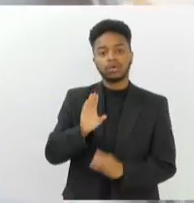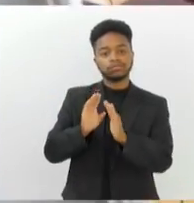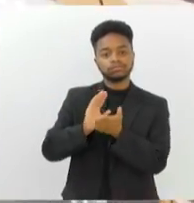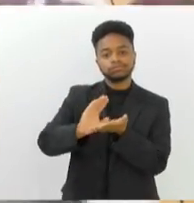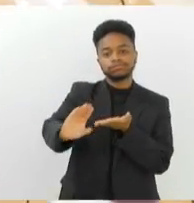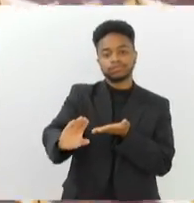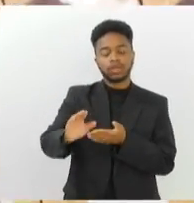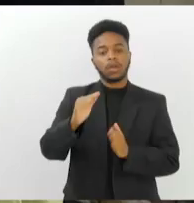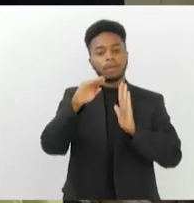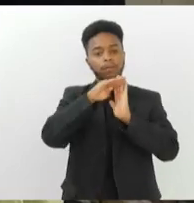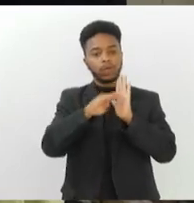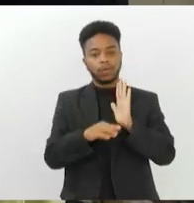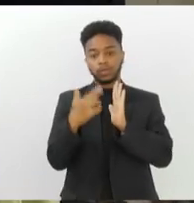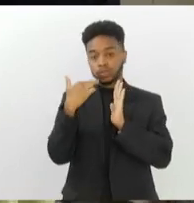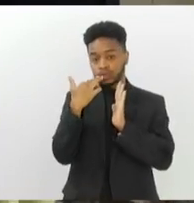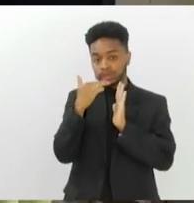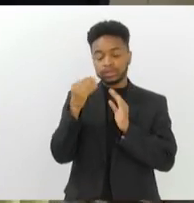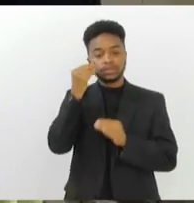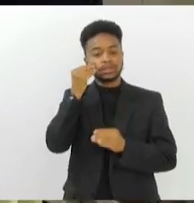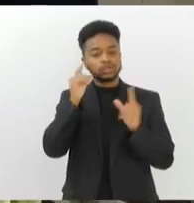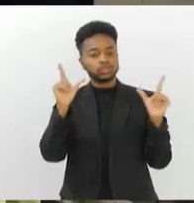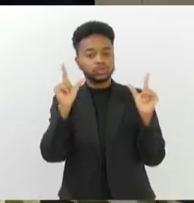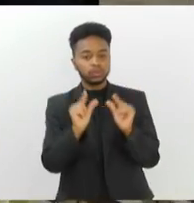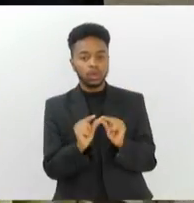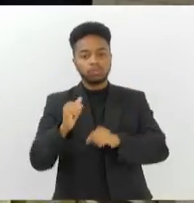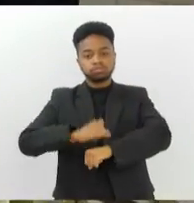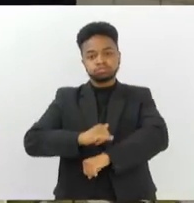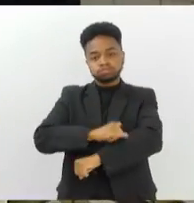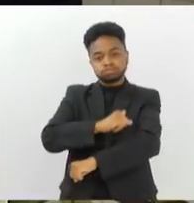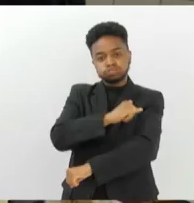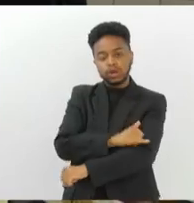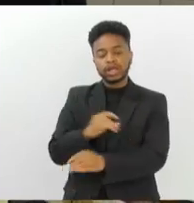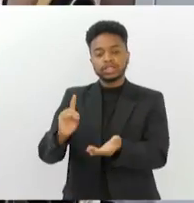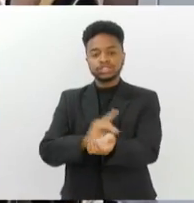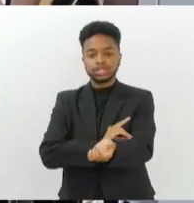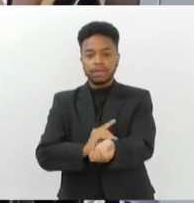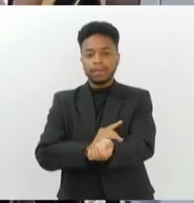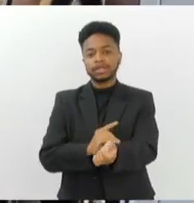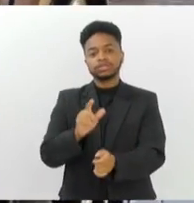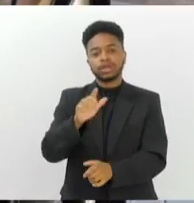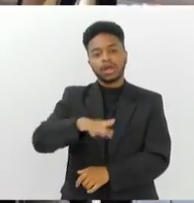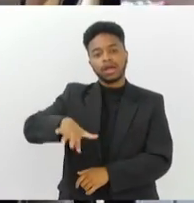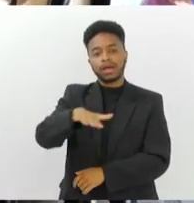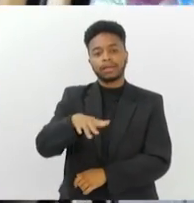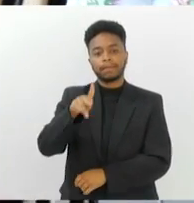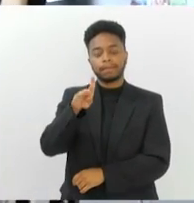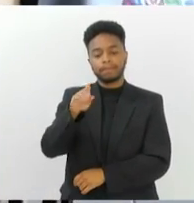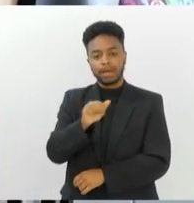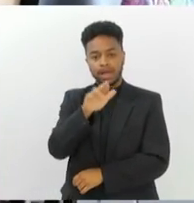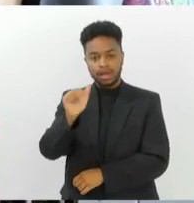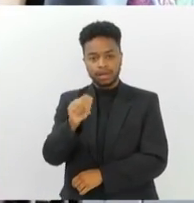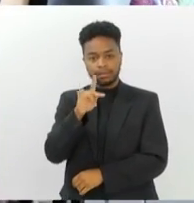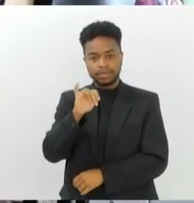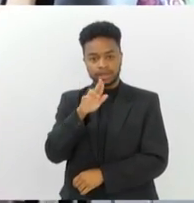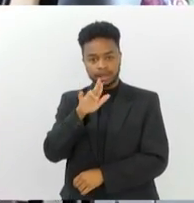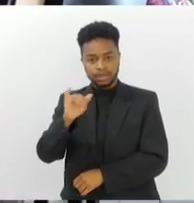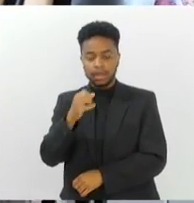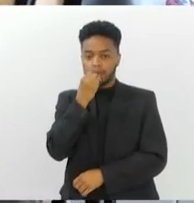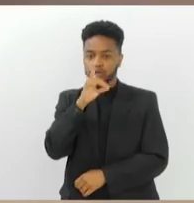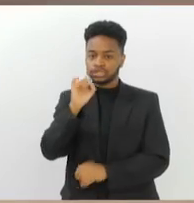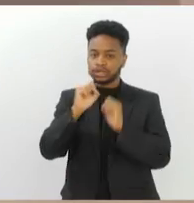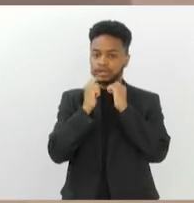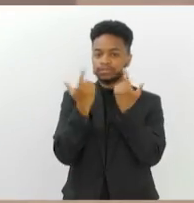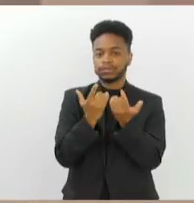programa de nutrição para reduzir casos de obesidade e diabetes em Barra do Piraí. O Bom Dia Alerj começa